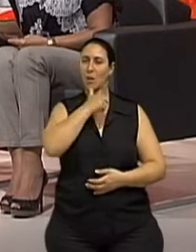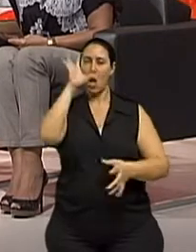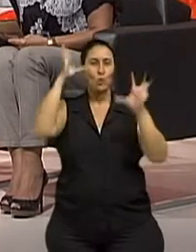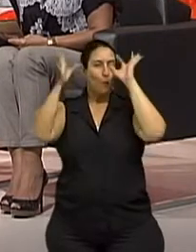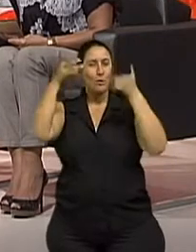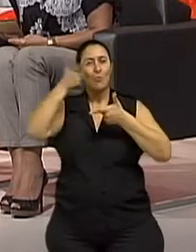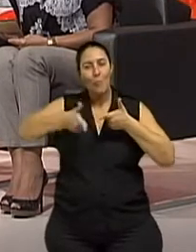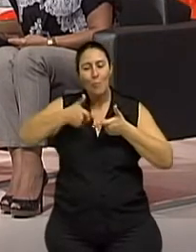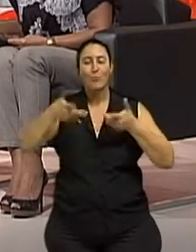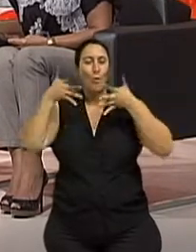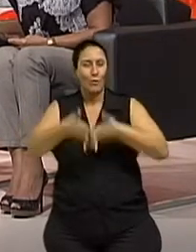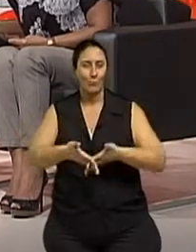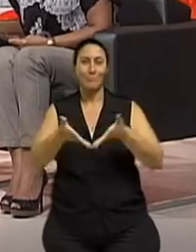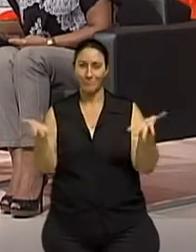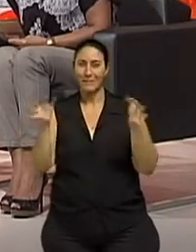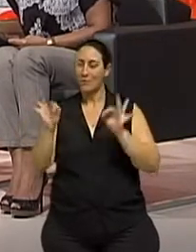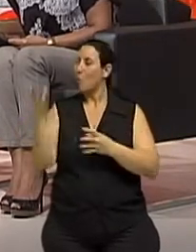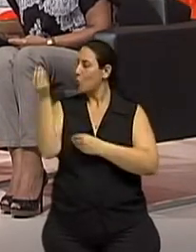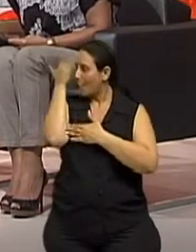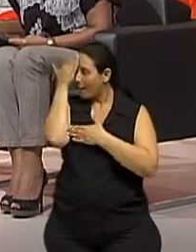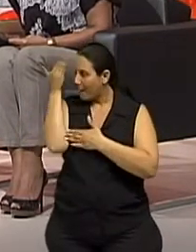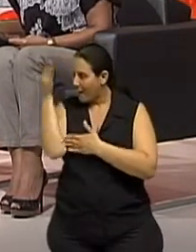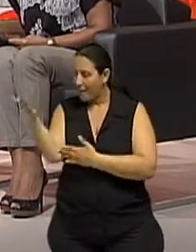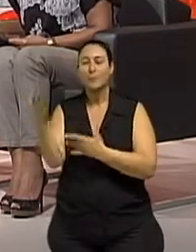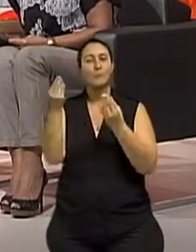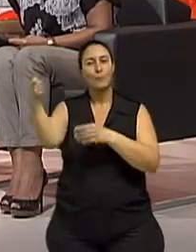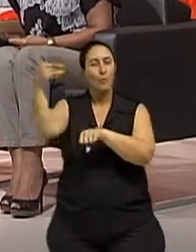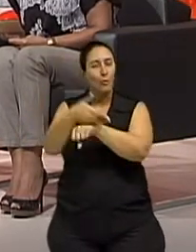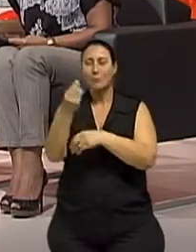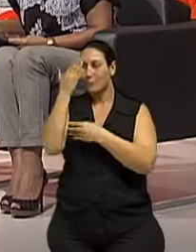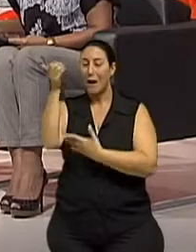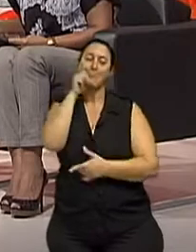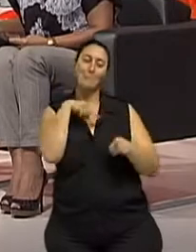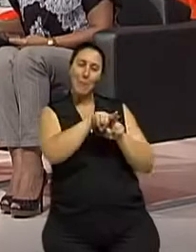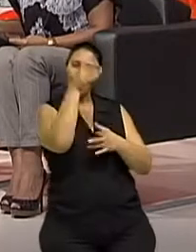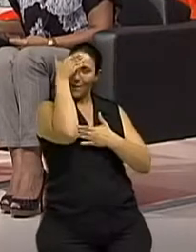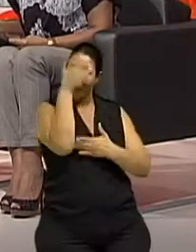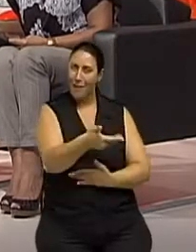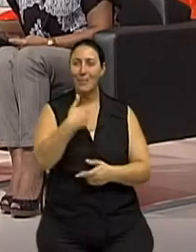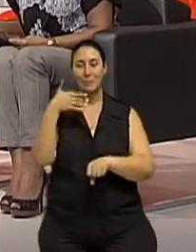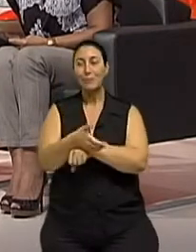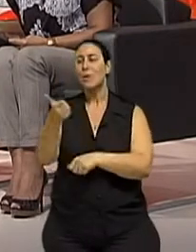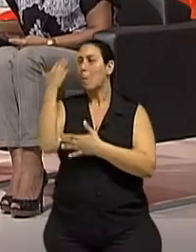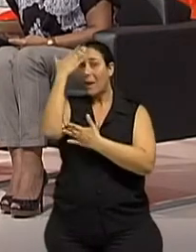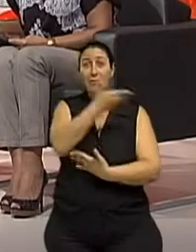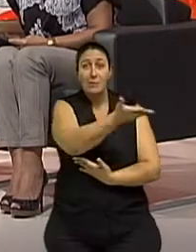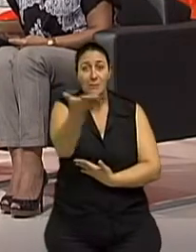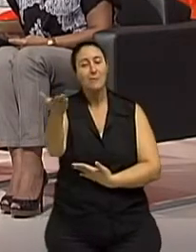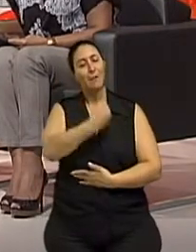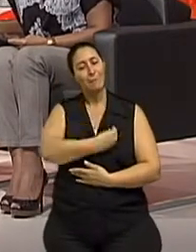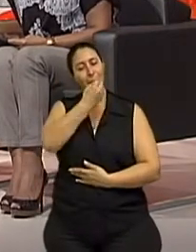muito melhor os nossos conflitos. Com certeza. Muito obrigada mais uma vez pela tua participação no programa. Muito obrigada pela oportunidade. Obrigada a vocês e